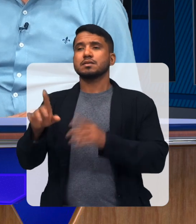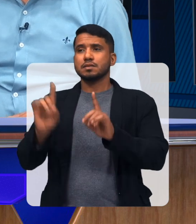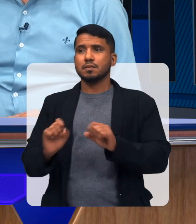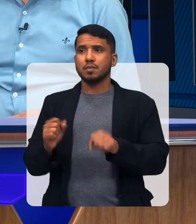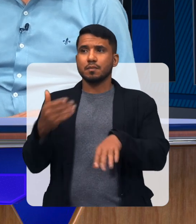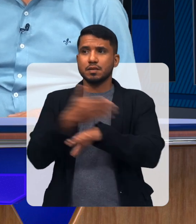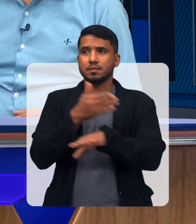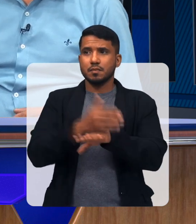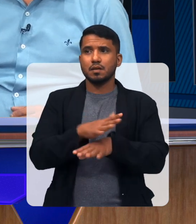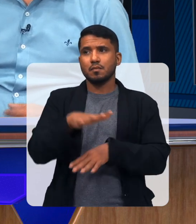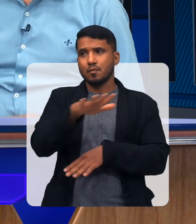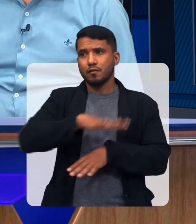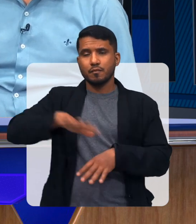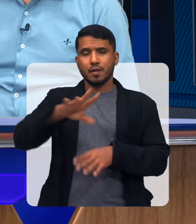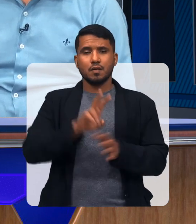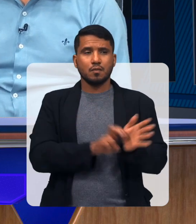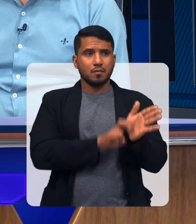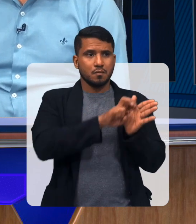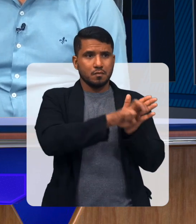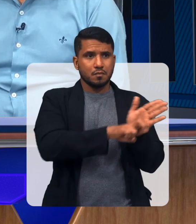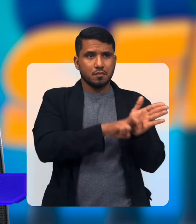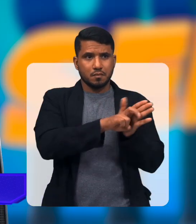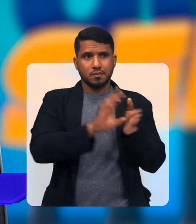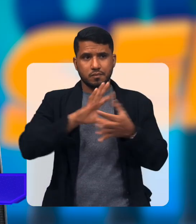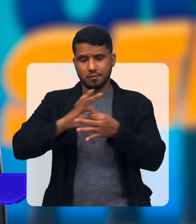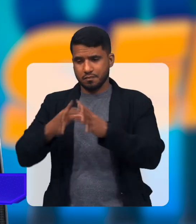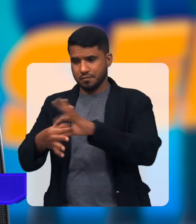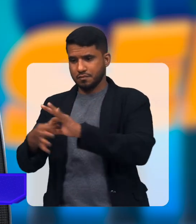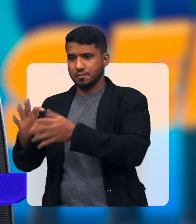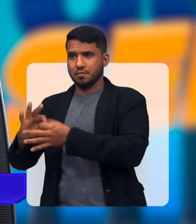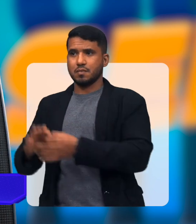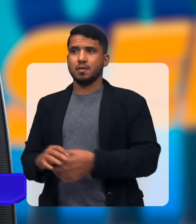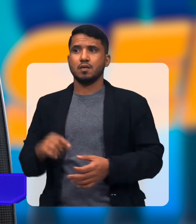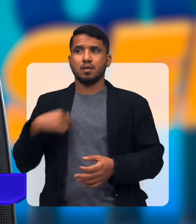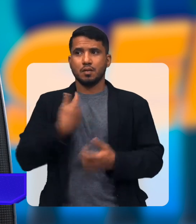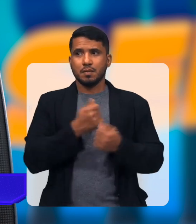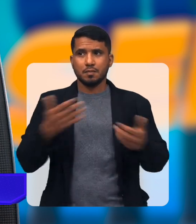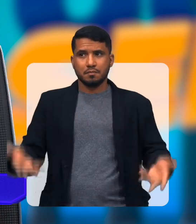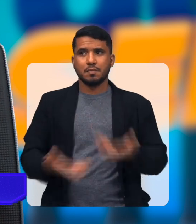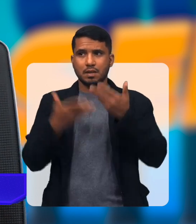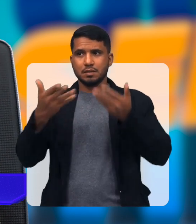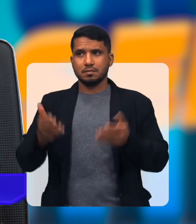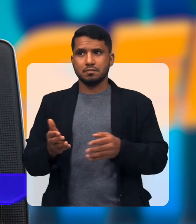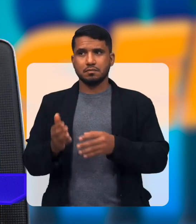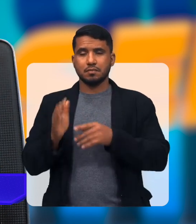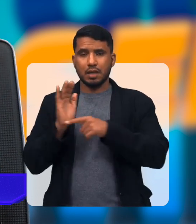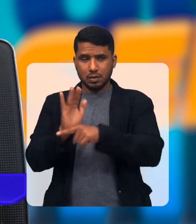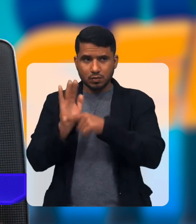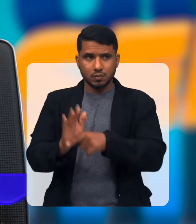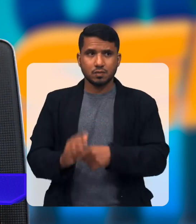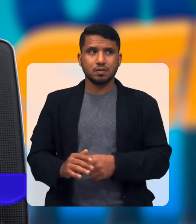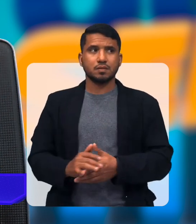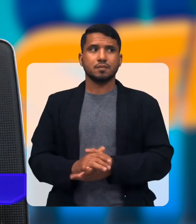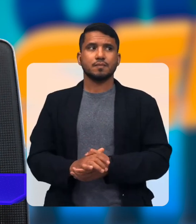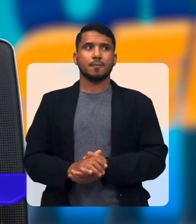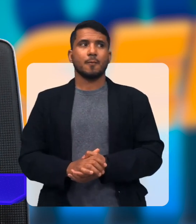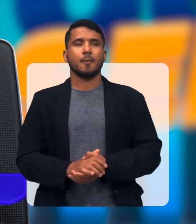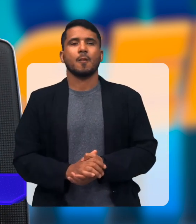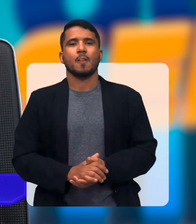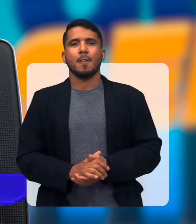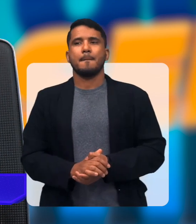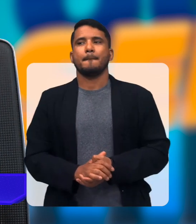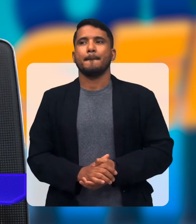de movimentos paralímpicos aí? É A gente precisa mais de incentivos, né? Precisamos mais de incentivo